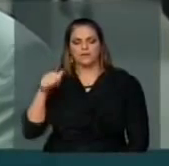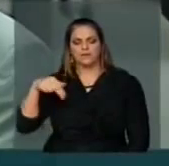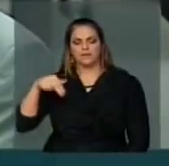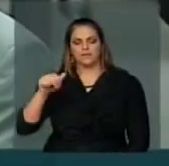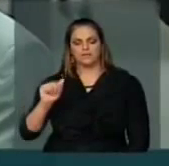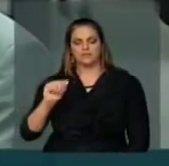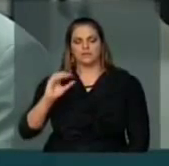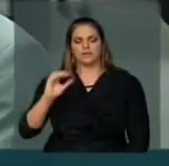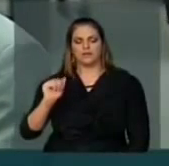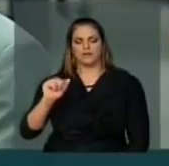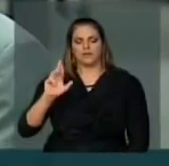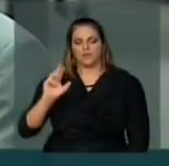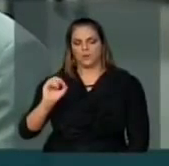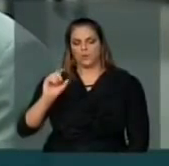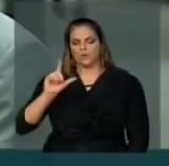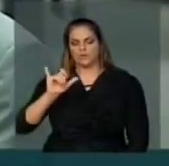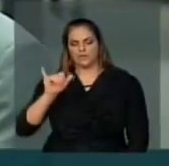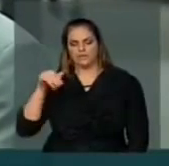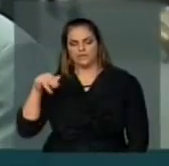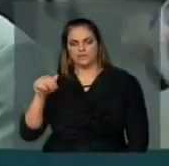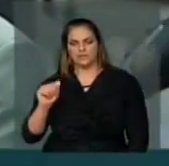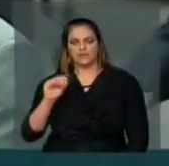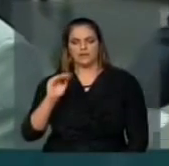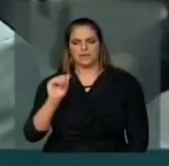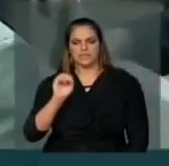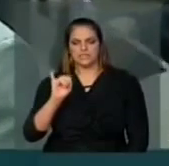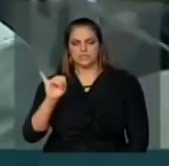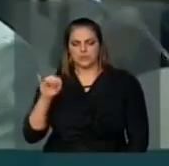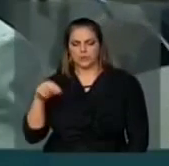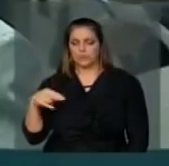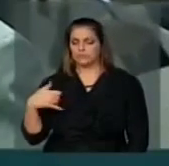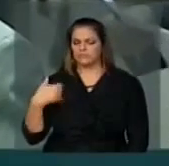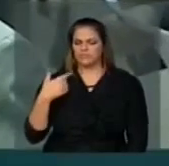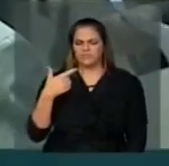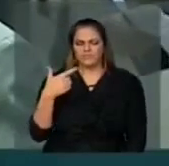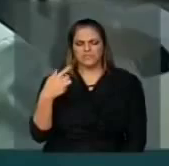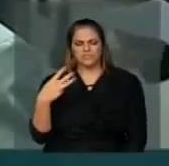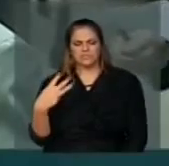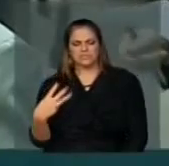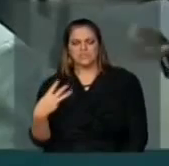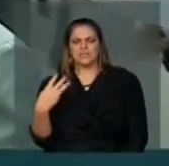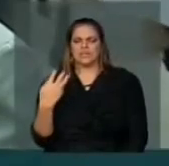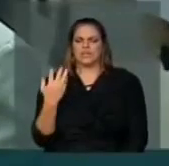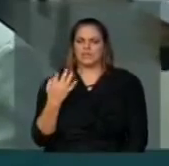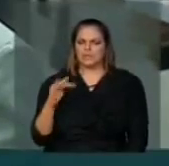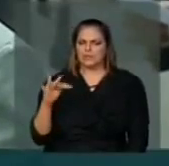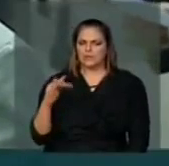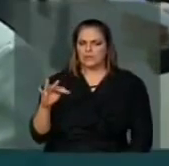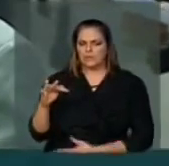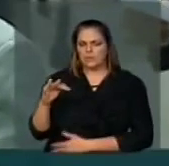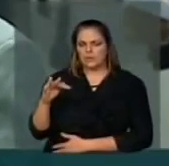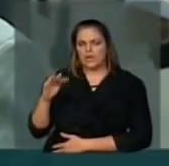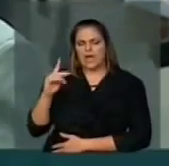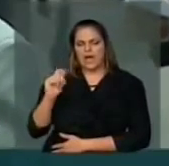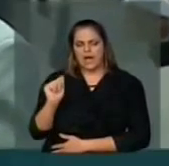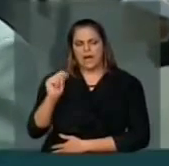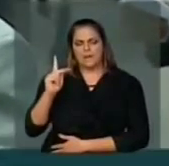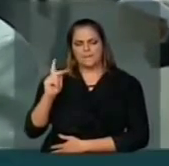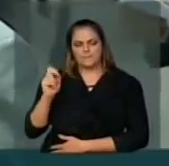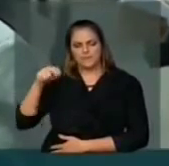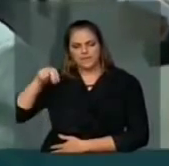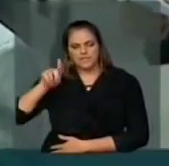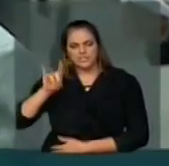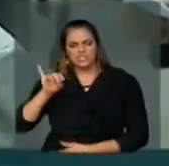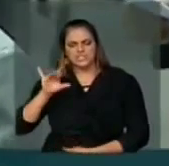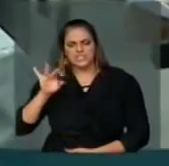Cassino, uma jovem de 23 anos com uma crise de apendicite que esperou